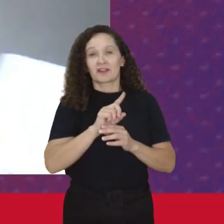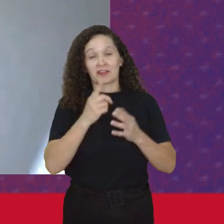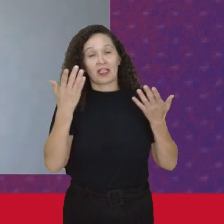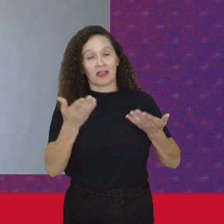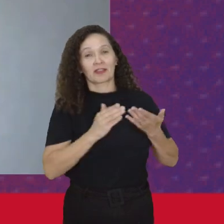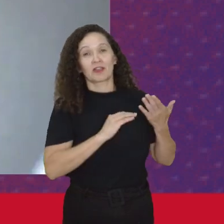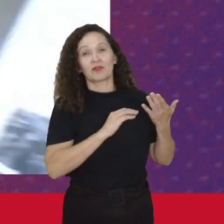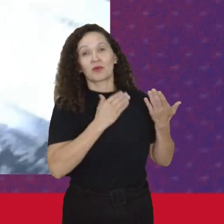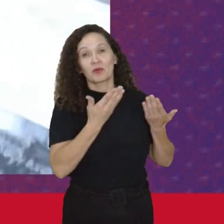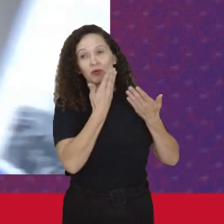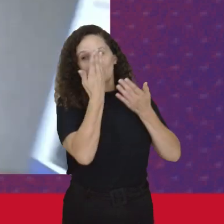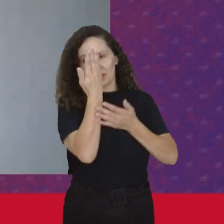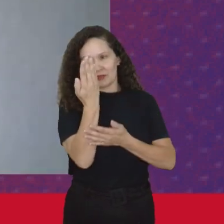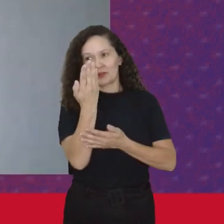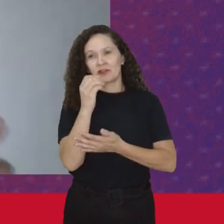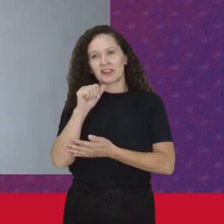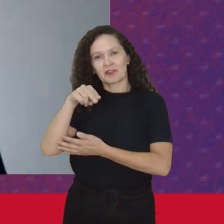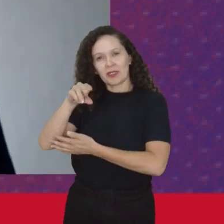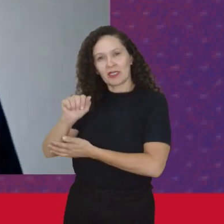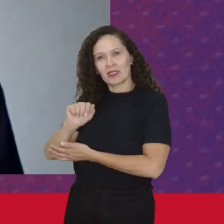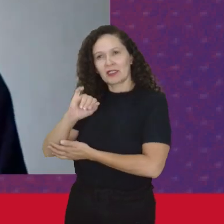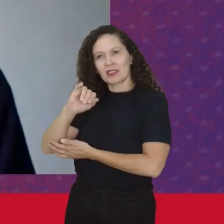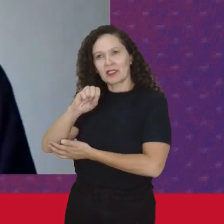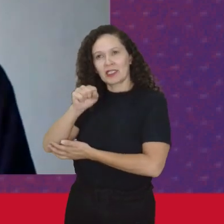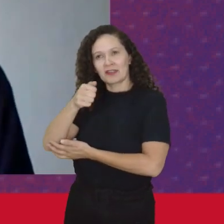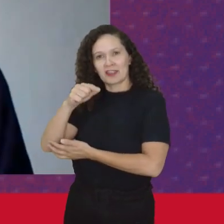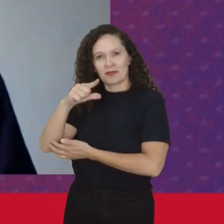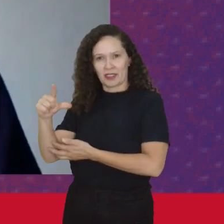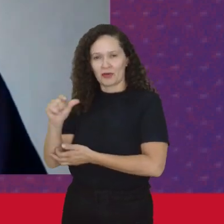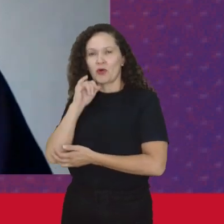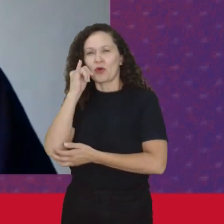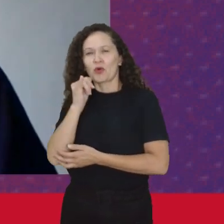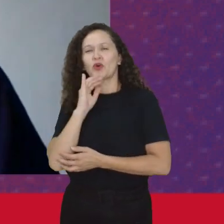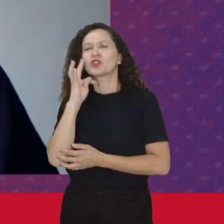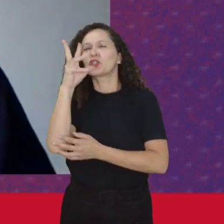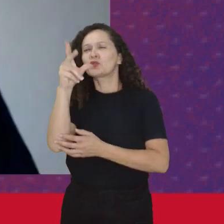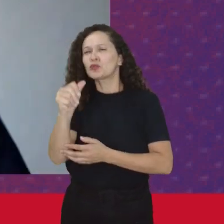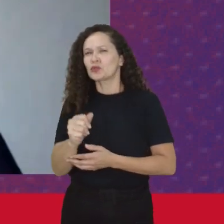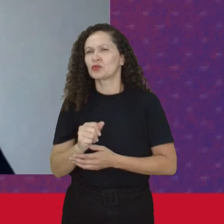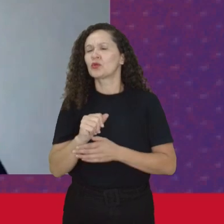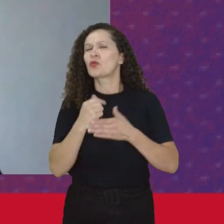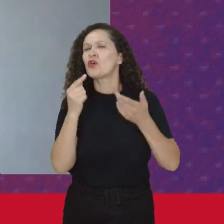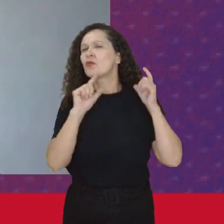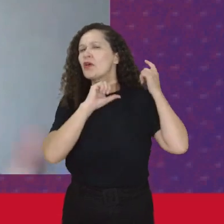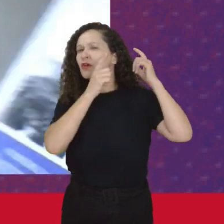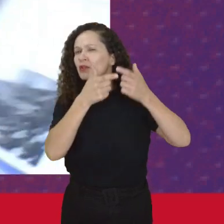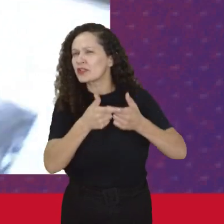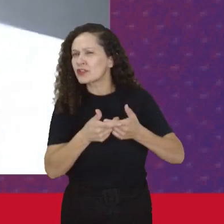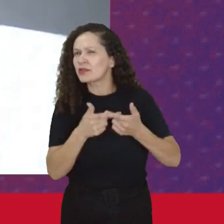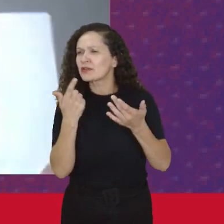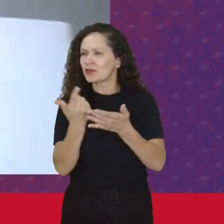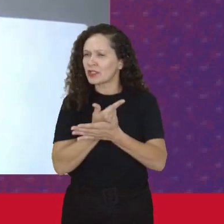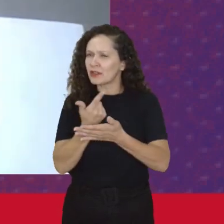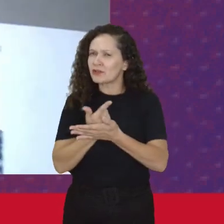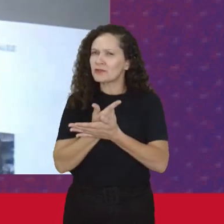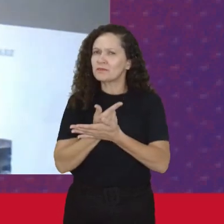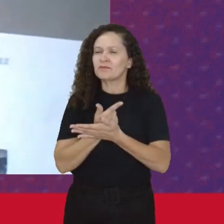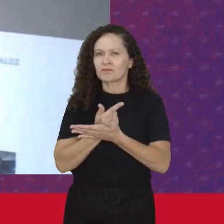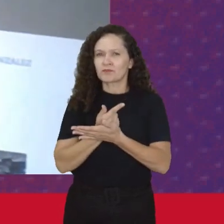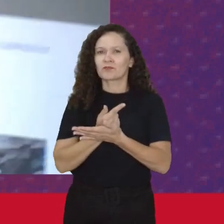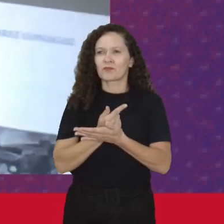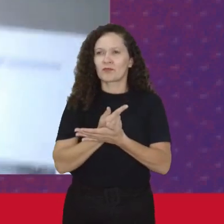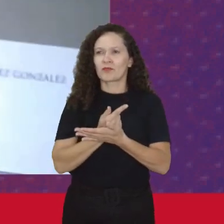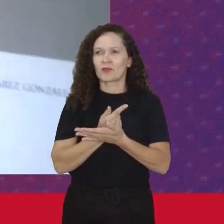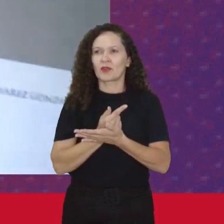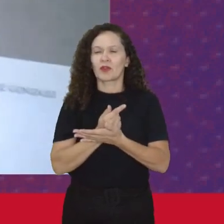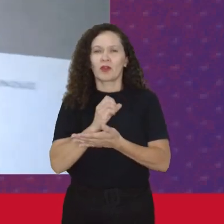Álvares Gonzalez Onde a gente conta Isso tudo É bem importante Ele está editado Pela expressão popular